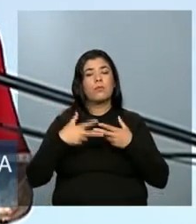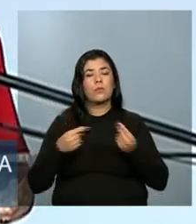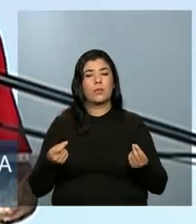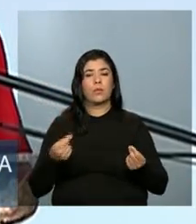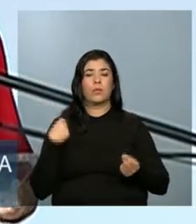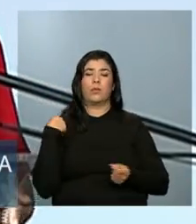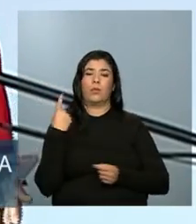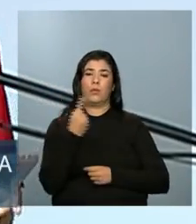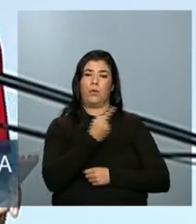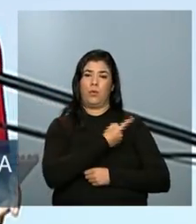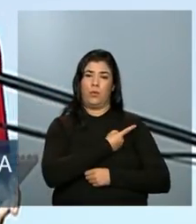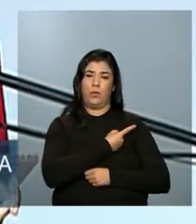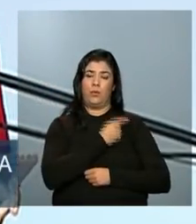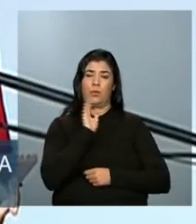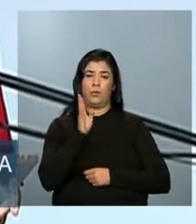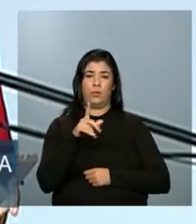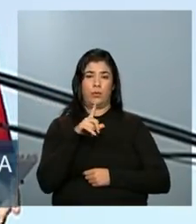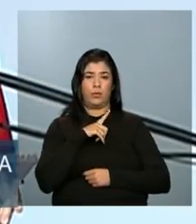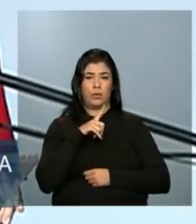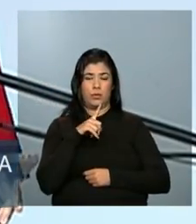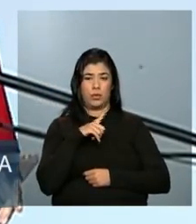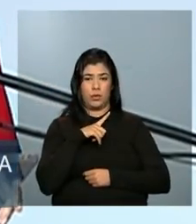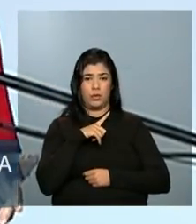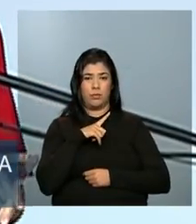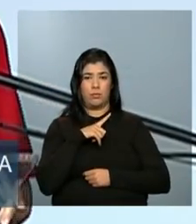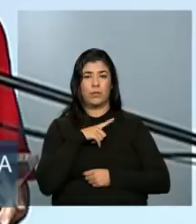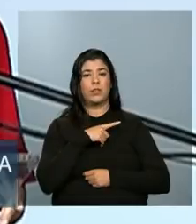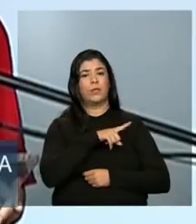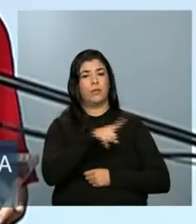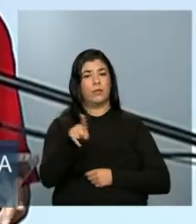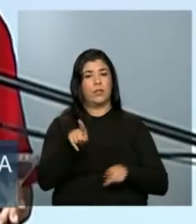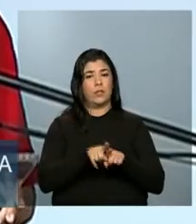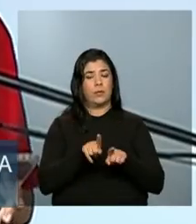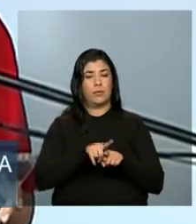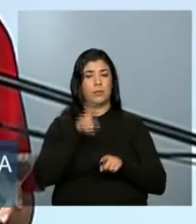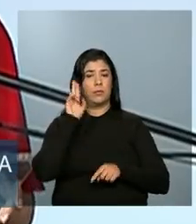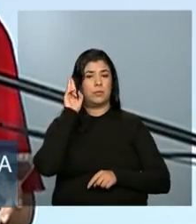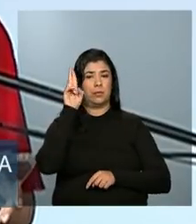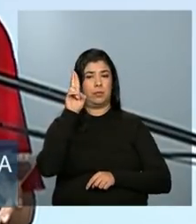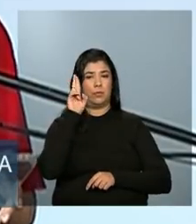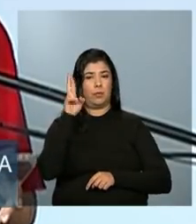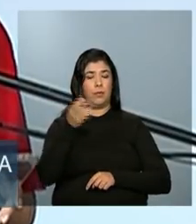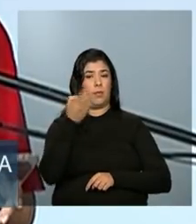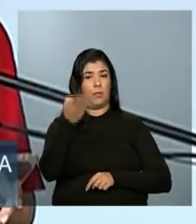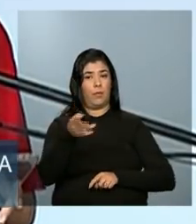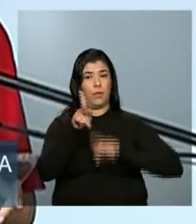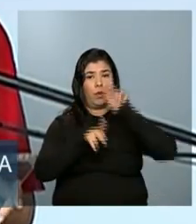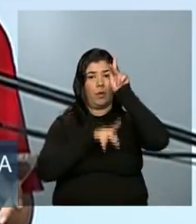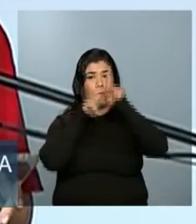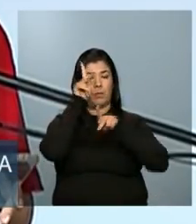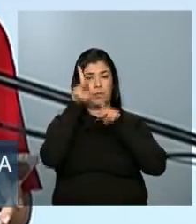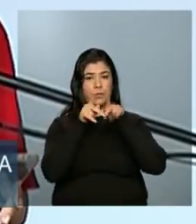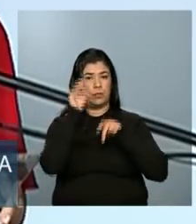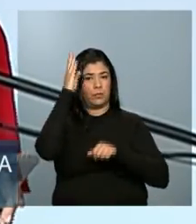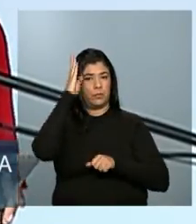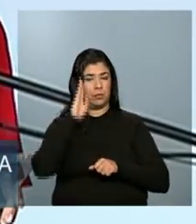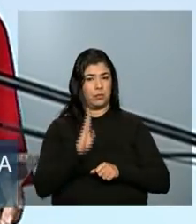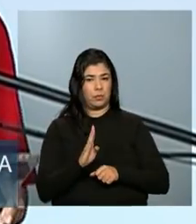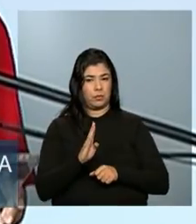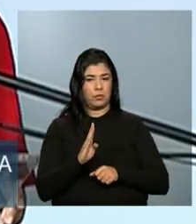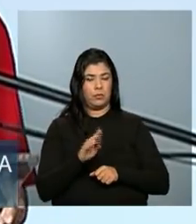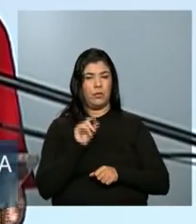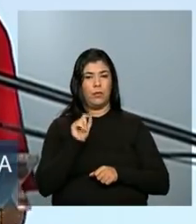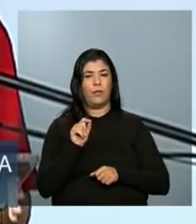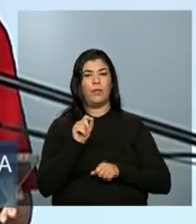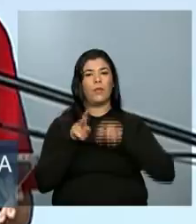nós temos e vocês representam esse povo brasileiro, que é um